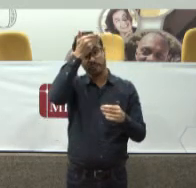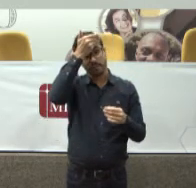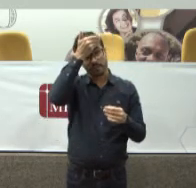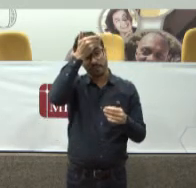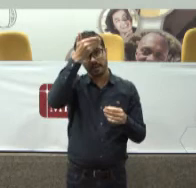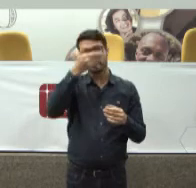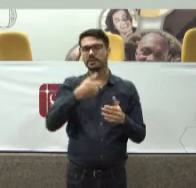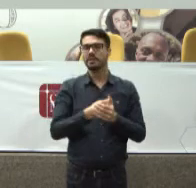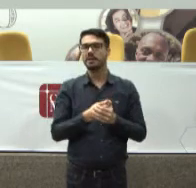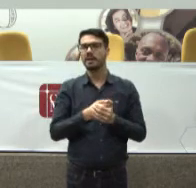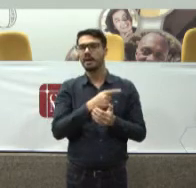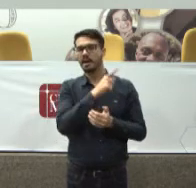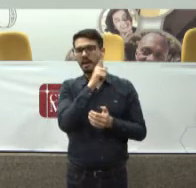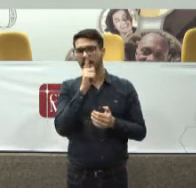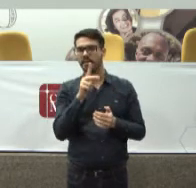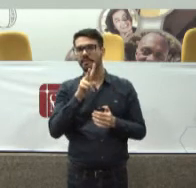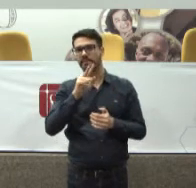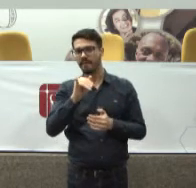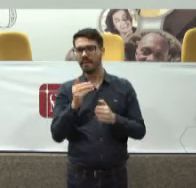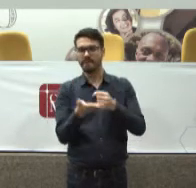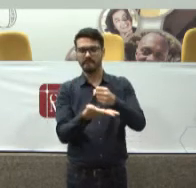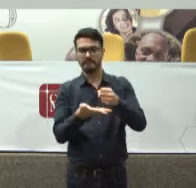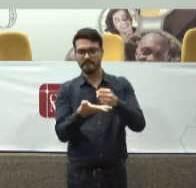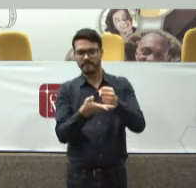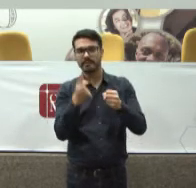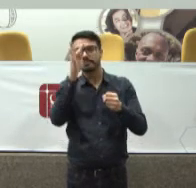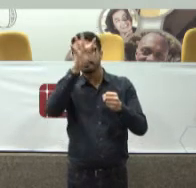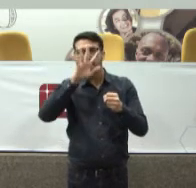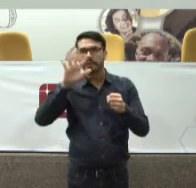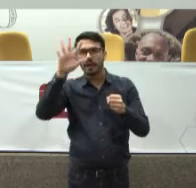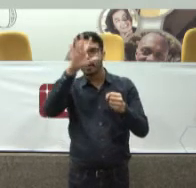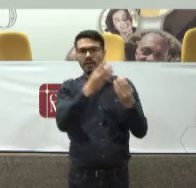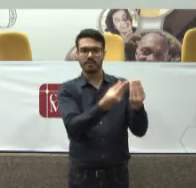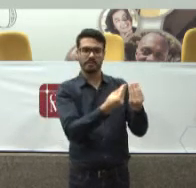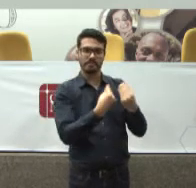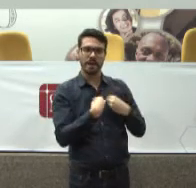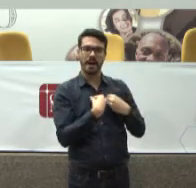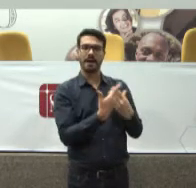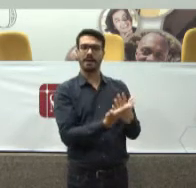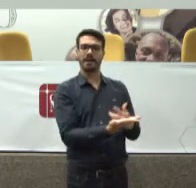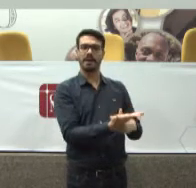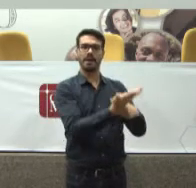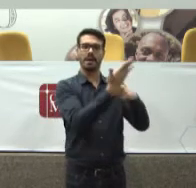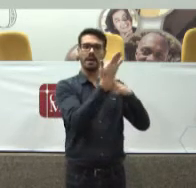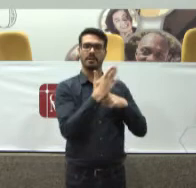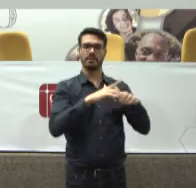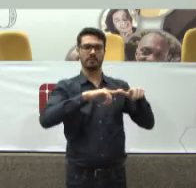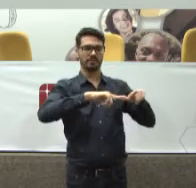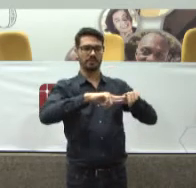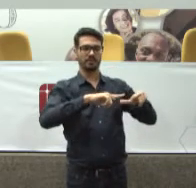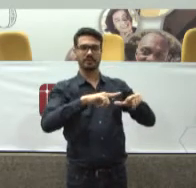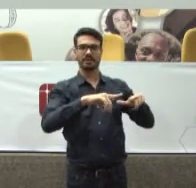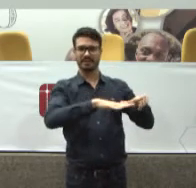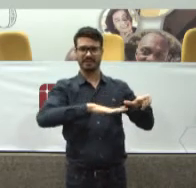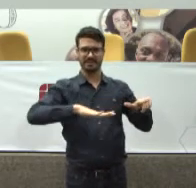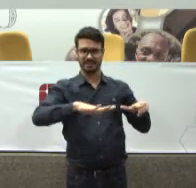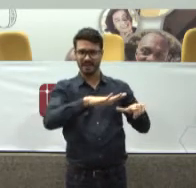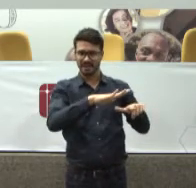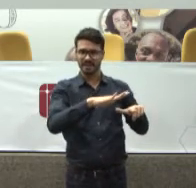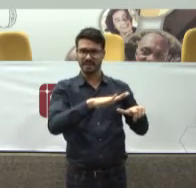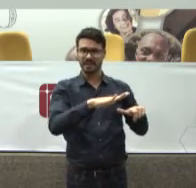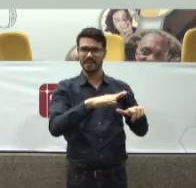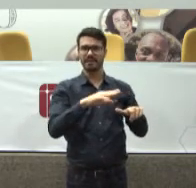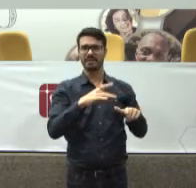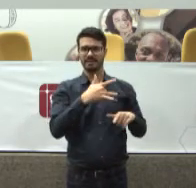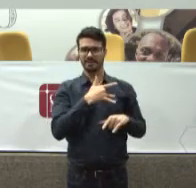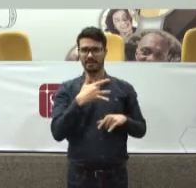A base teórica Sobre a qual nós vamos trabalhar Então quando eu falo de saúde mental Eu não posso falar de saúde mental